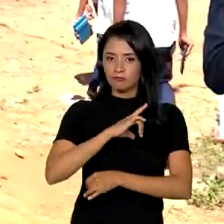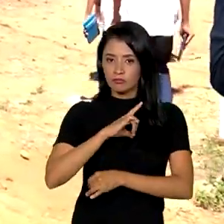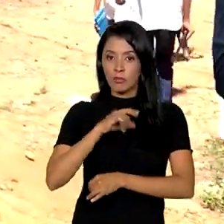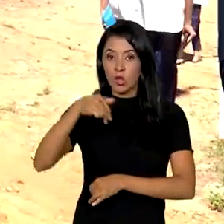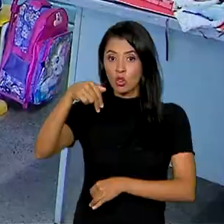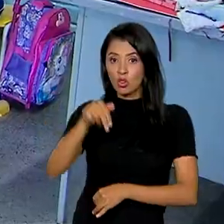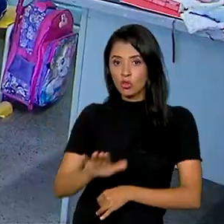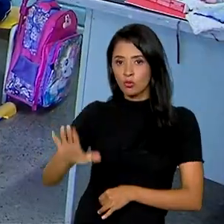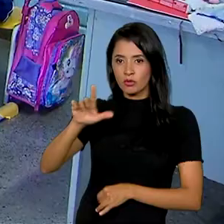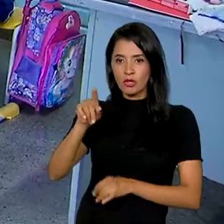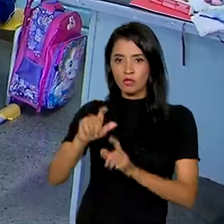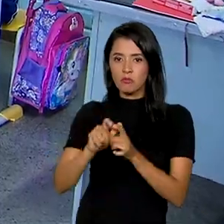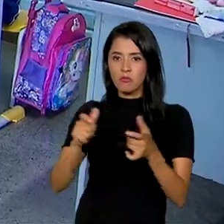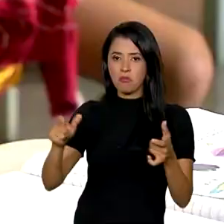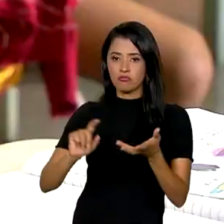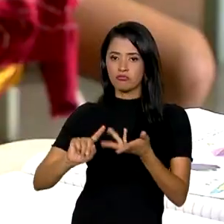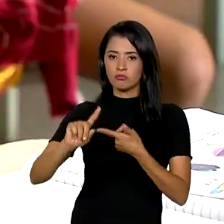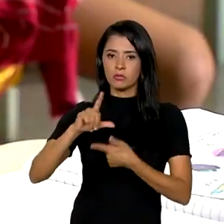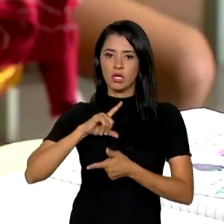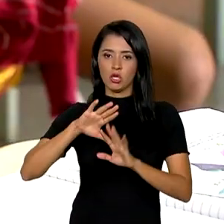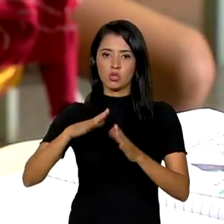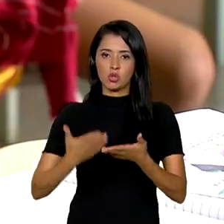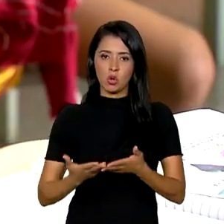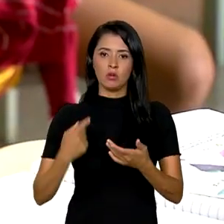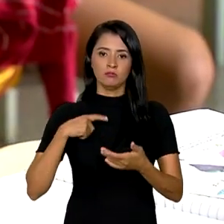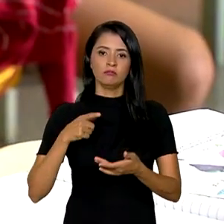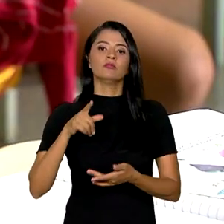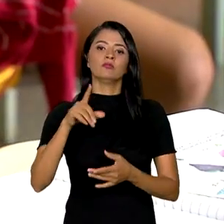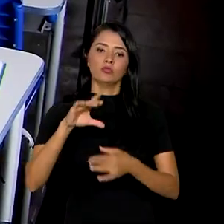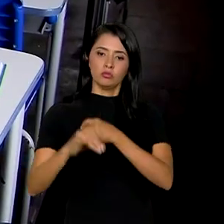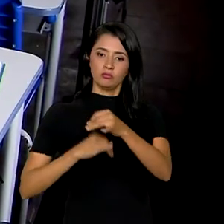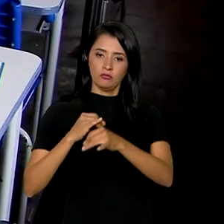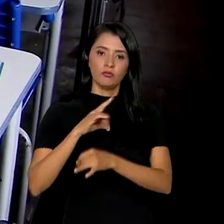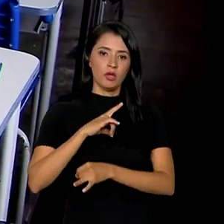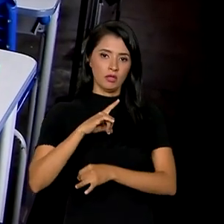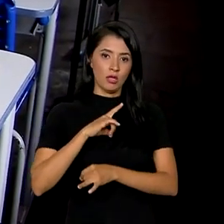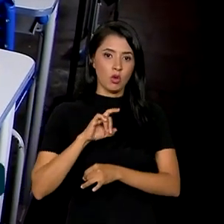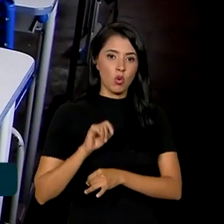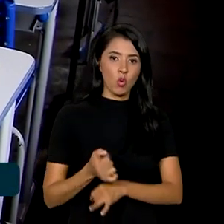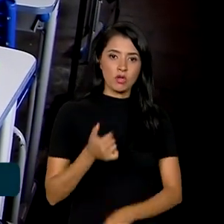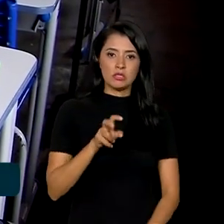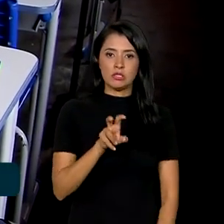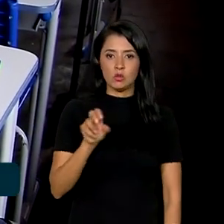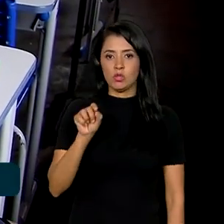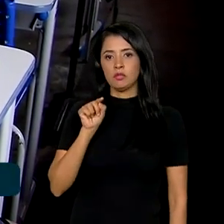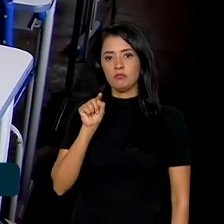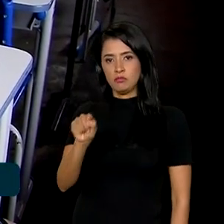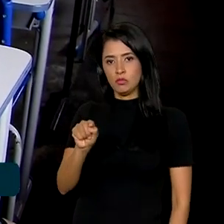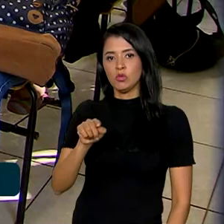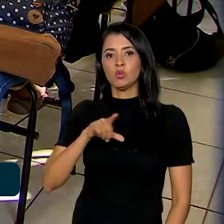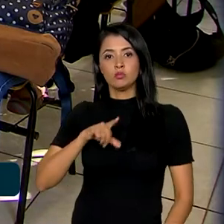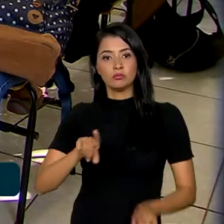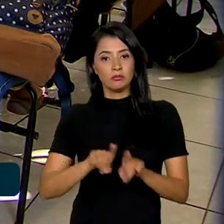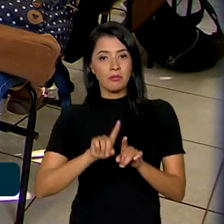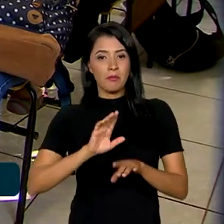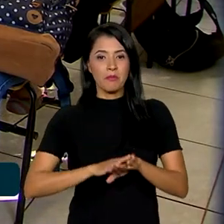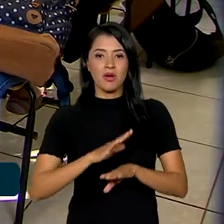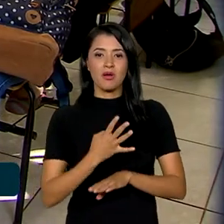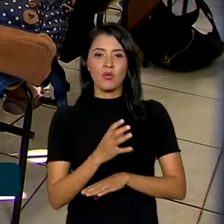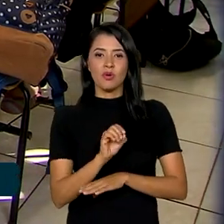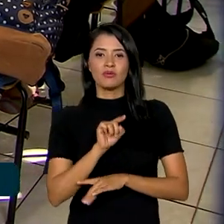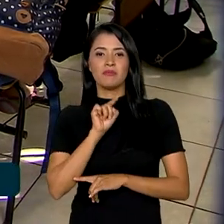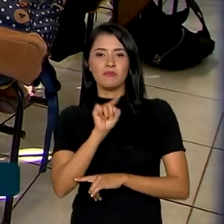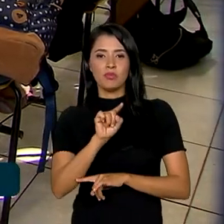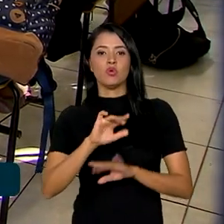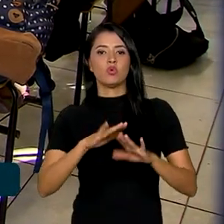Nordeste é a região com a maior quantidade de escolas que vão receber a conexão, quase 50 mil. Serão também mais de 40